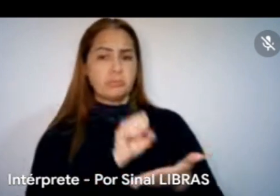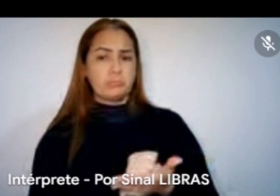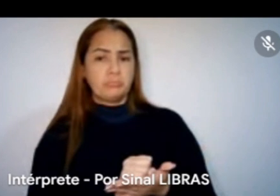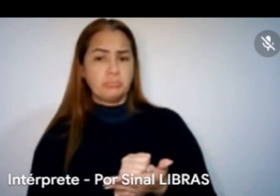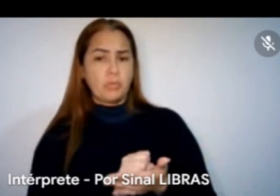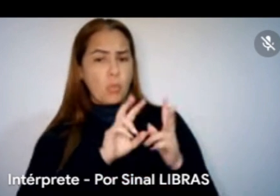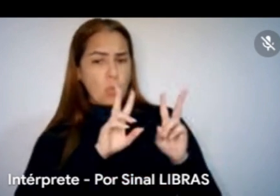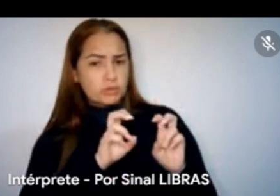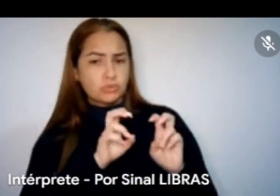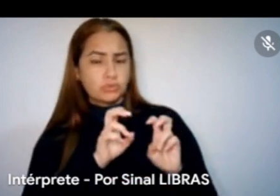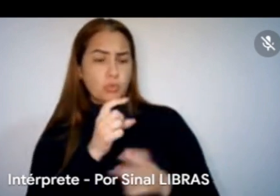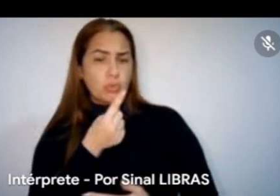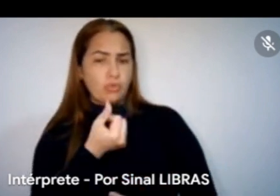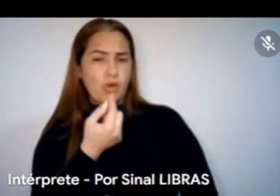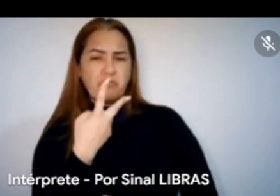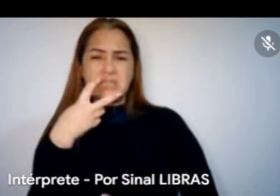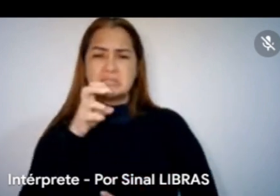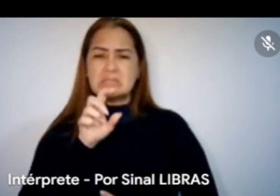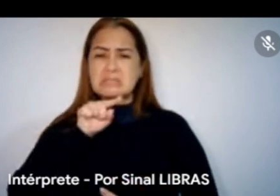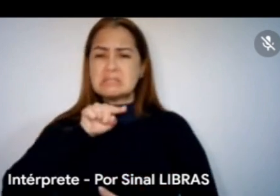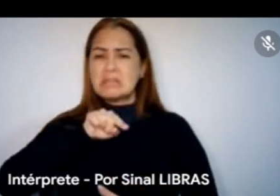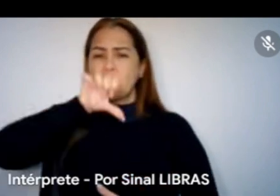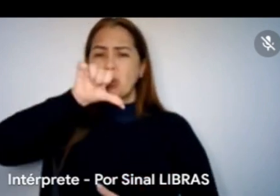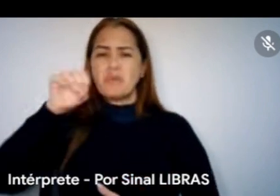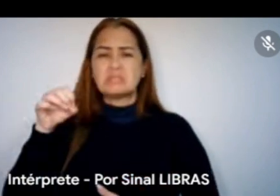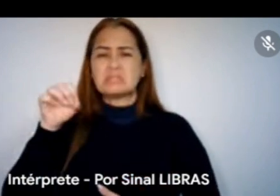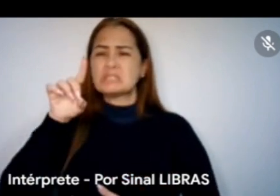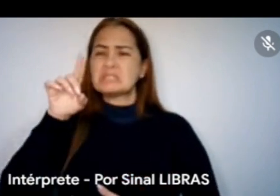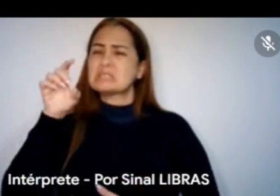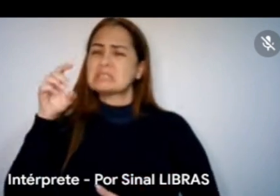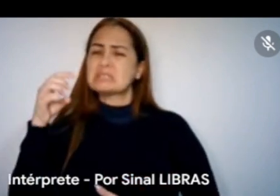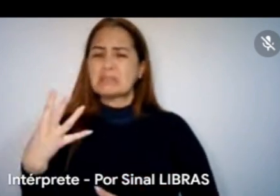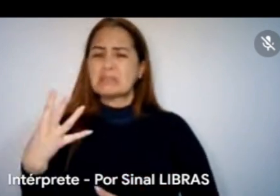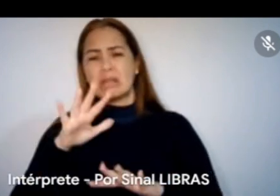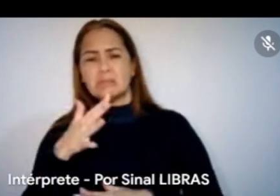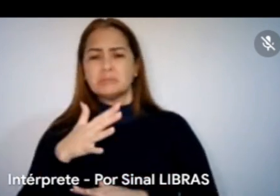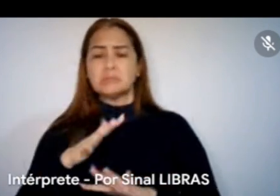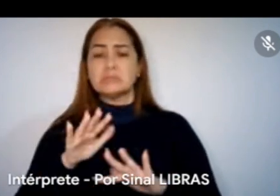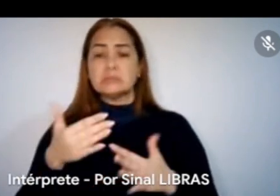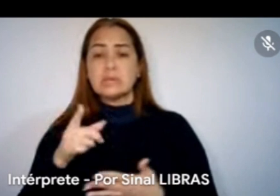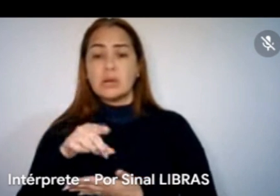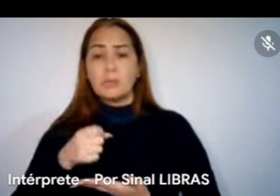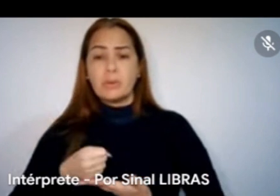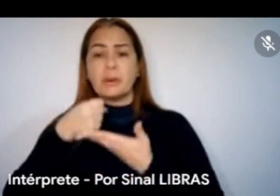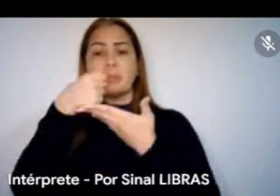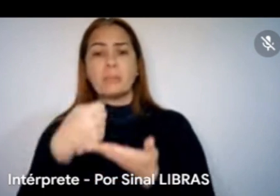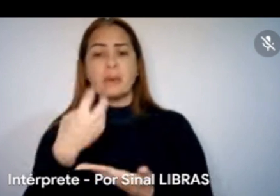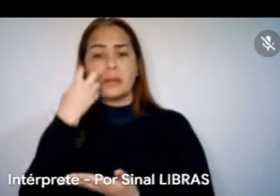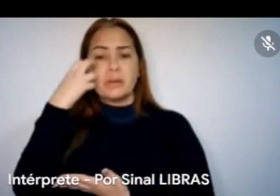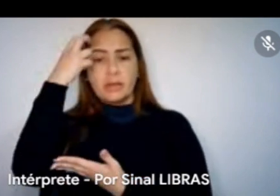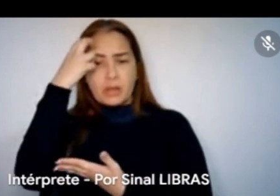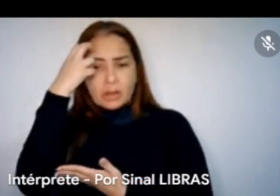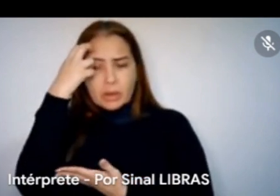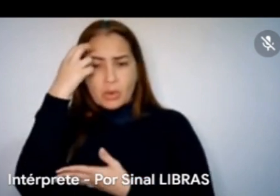que é o valor de 25.913, vai ser destinado para fomento cultural, obras, reformas, subsídio e